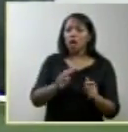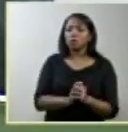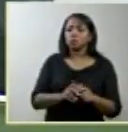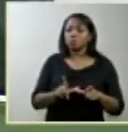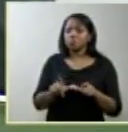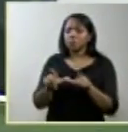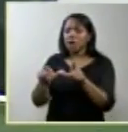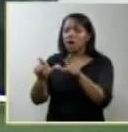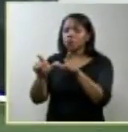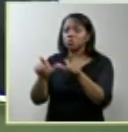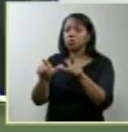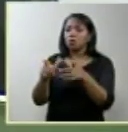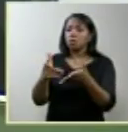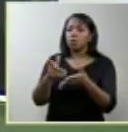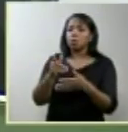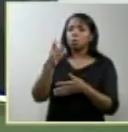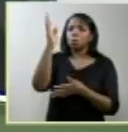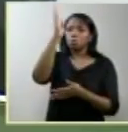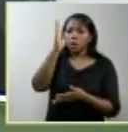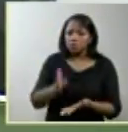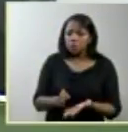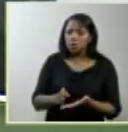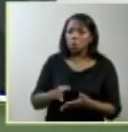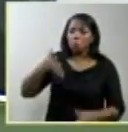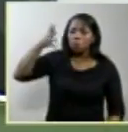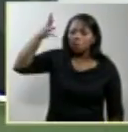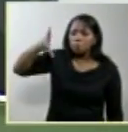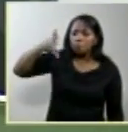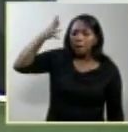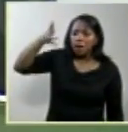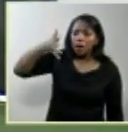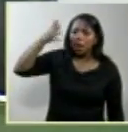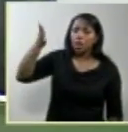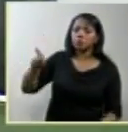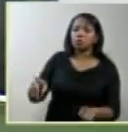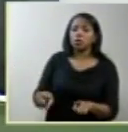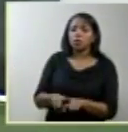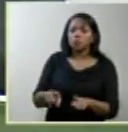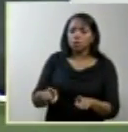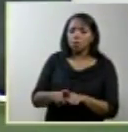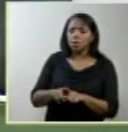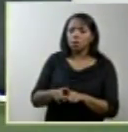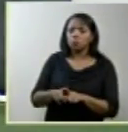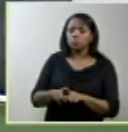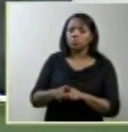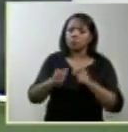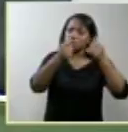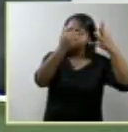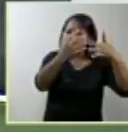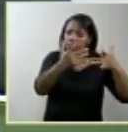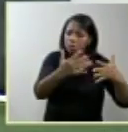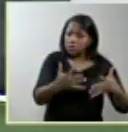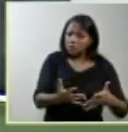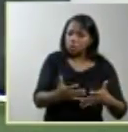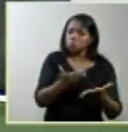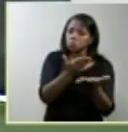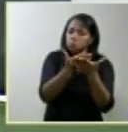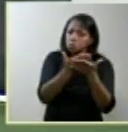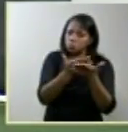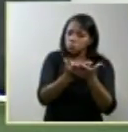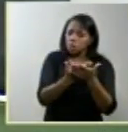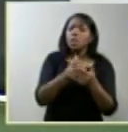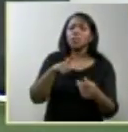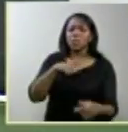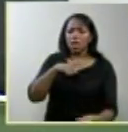palestras para exercer atividade no meio acadêmico contacto com